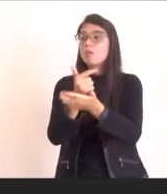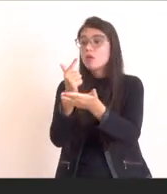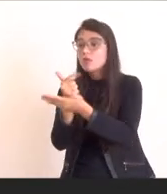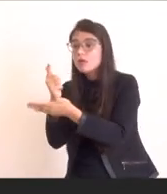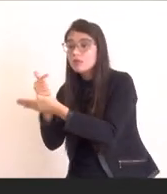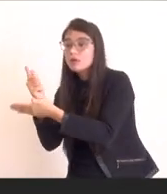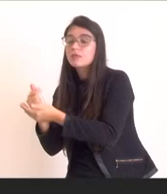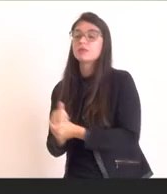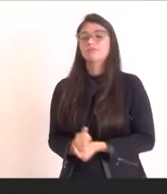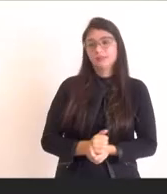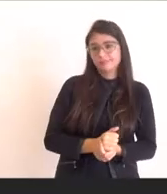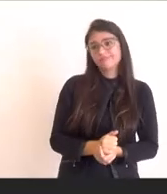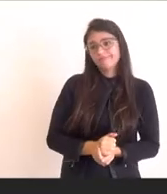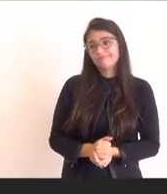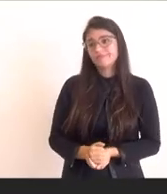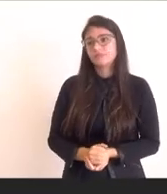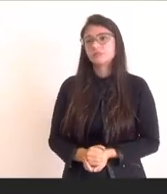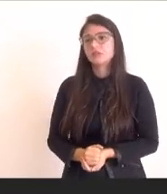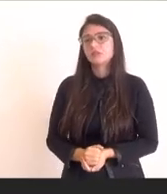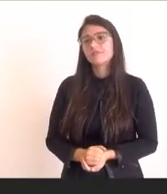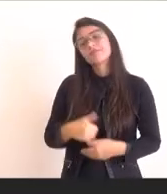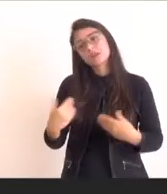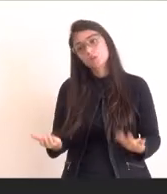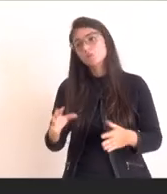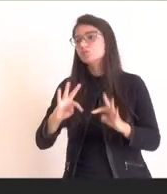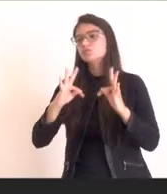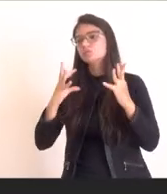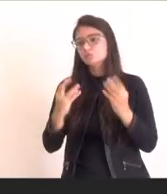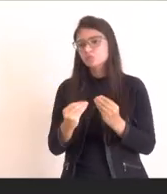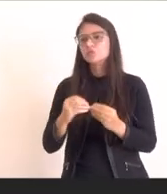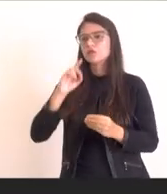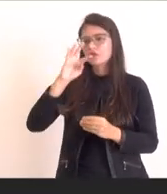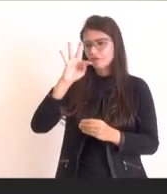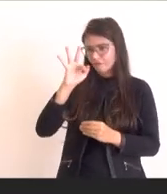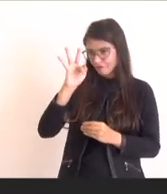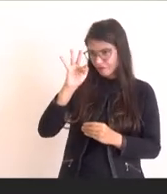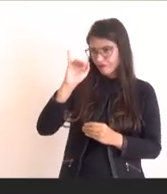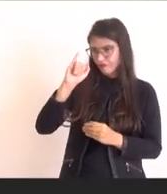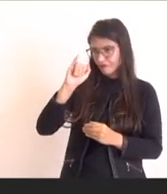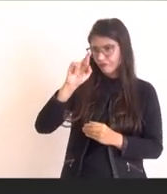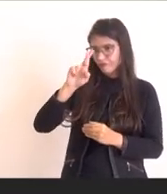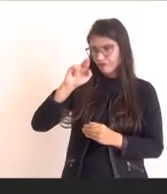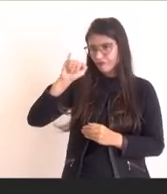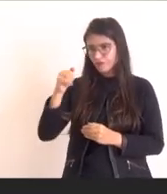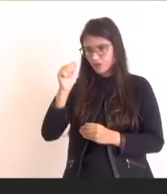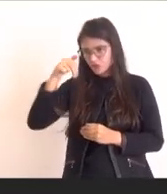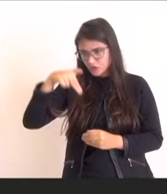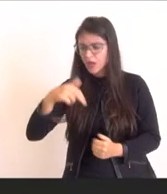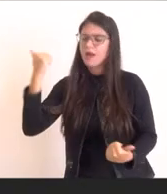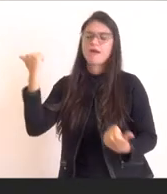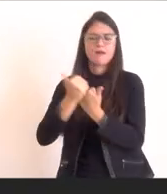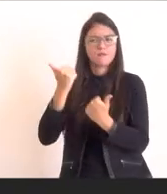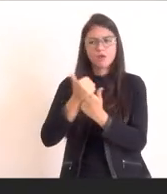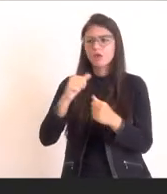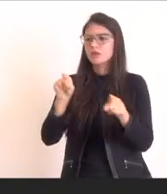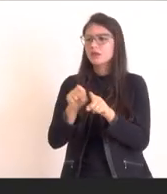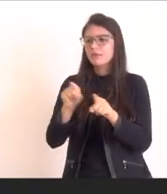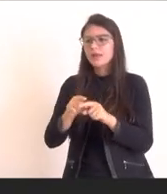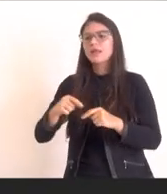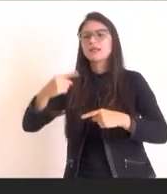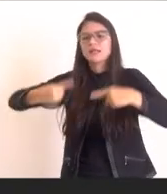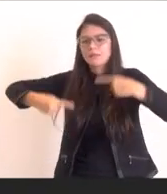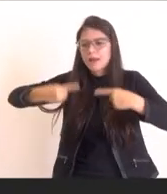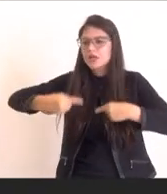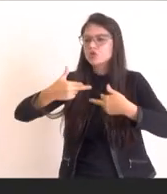prazos diferenciados. Por tudo isso, a FIJAM apoia e se coloca à disposição para contribuir com o debate acerca do Fundo